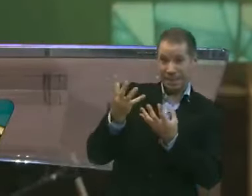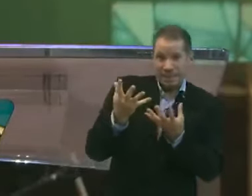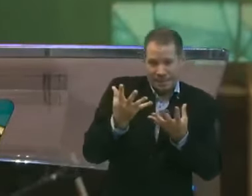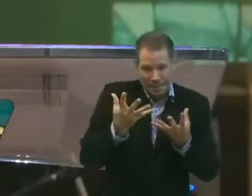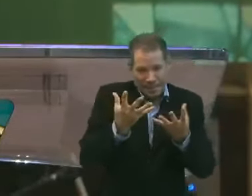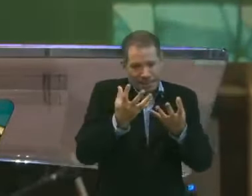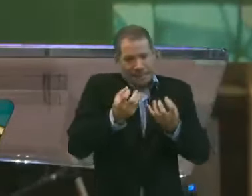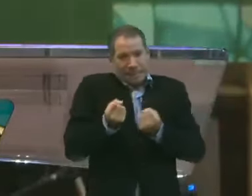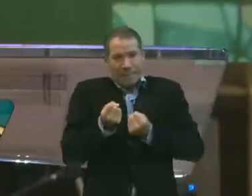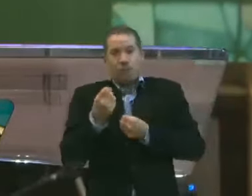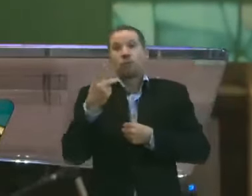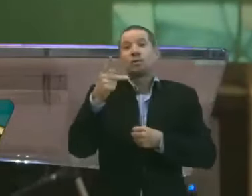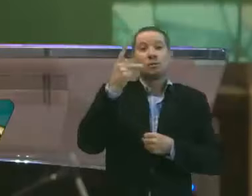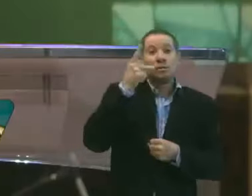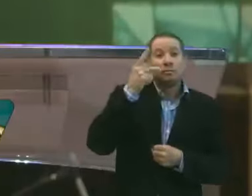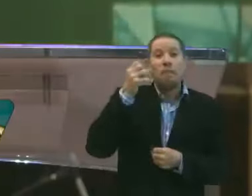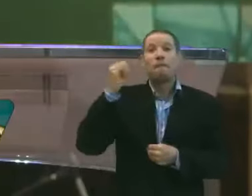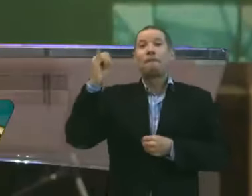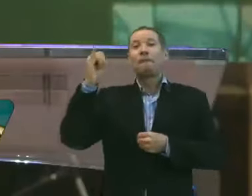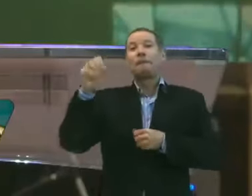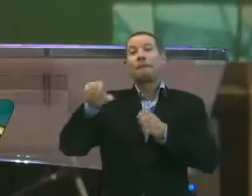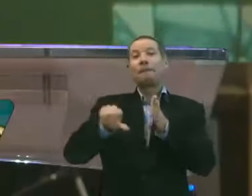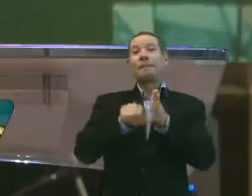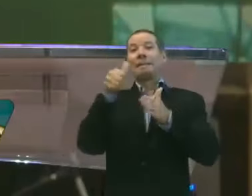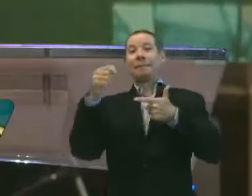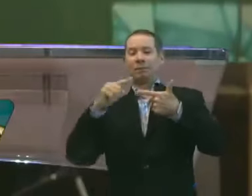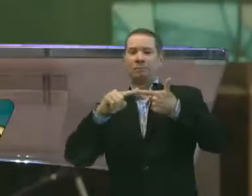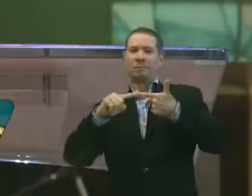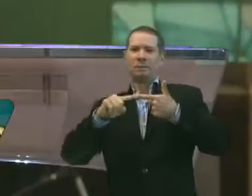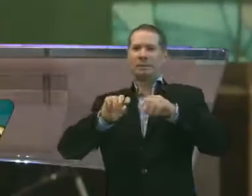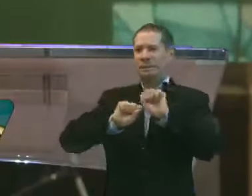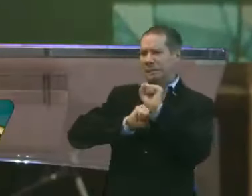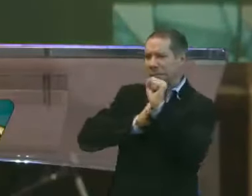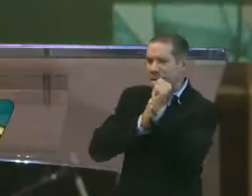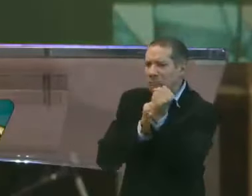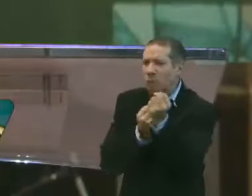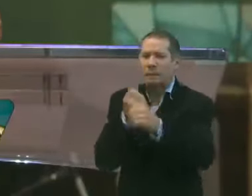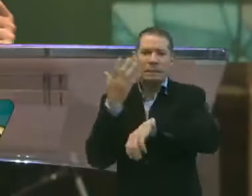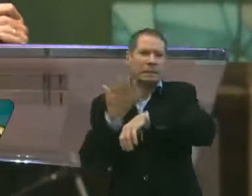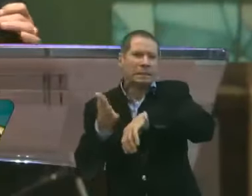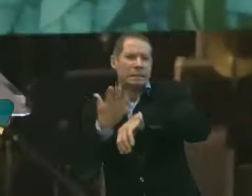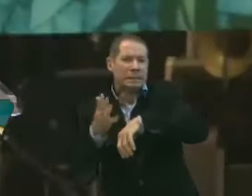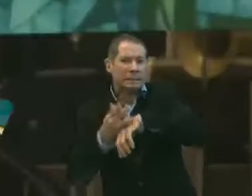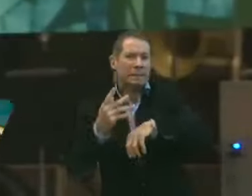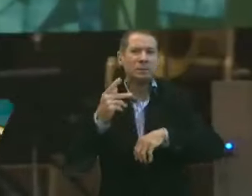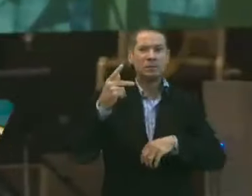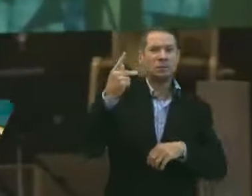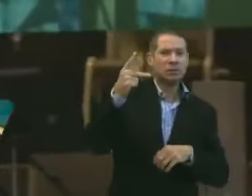pelos seus pais primeiro. E você faz de tudo para ser aceito por eles.